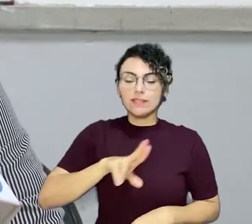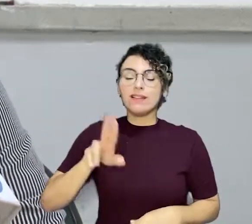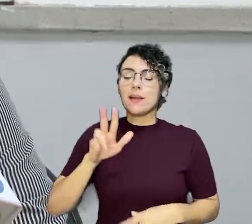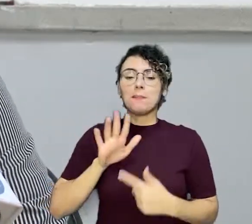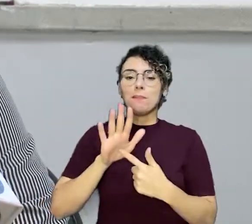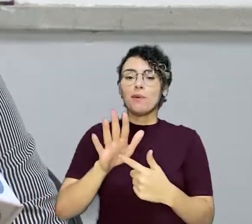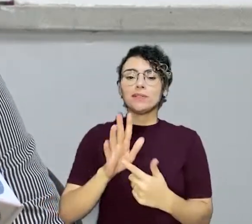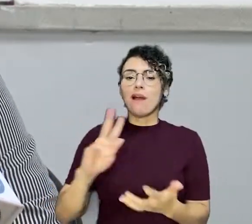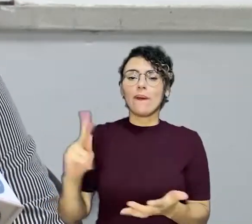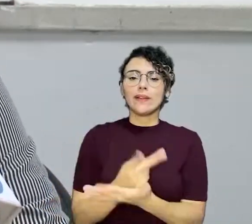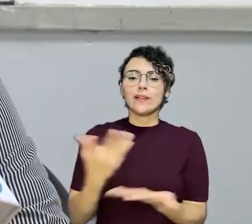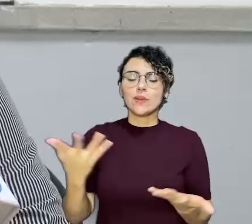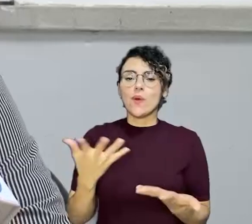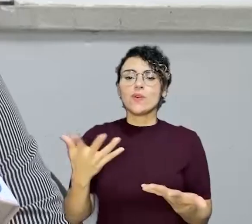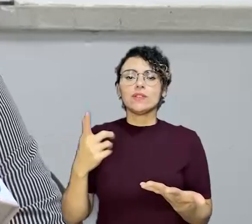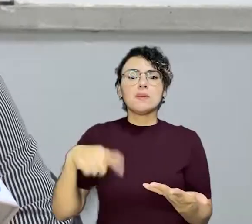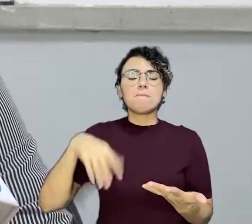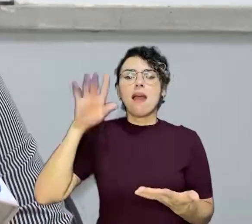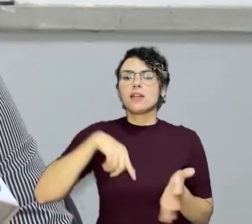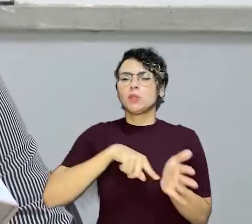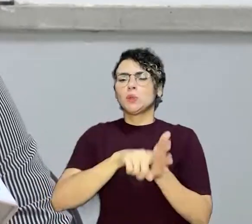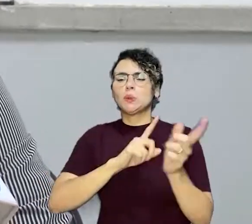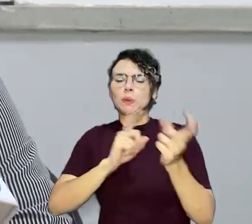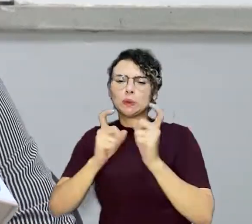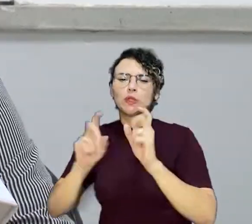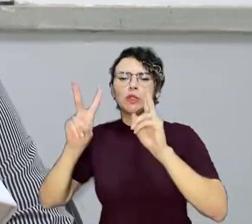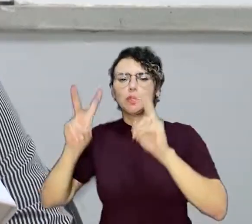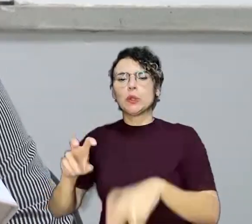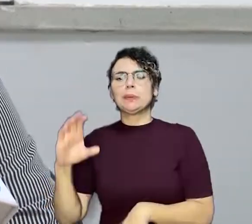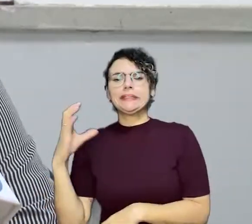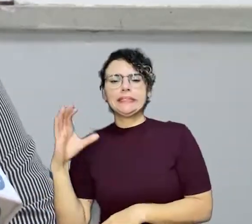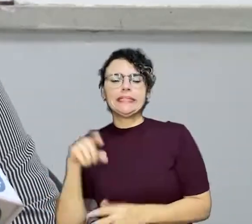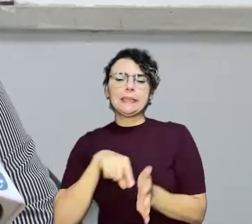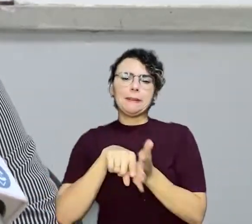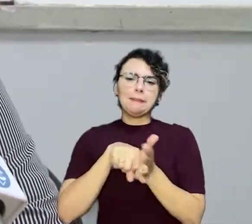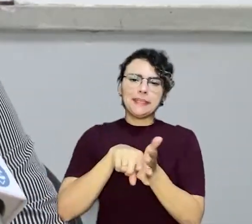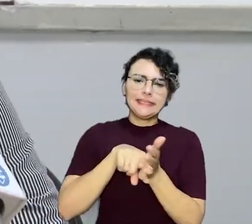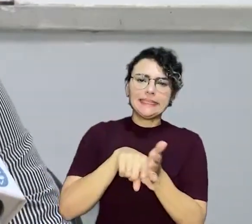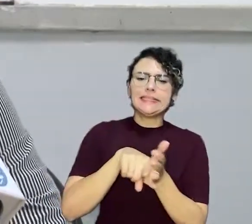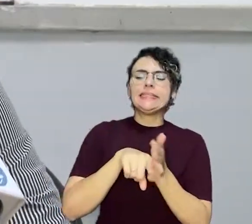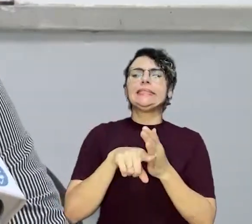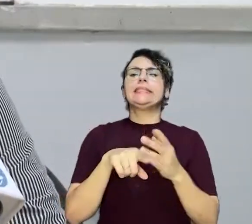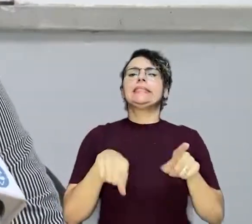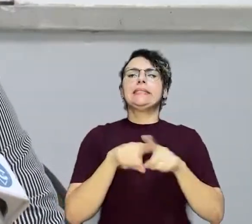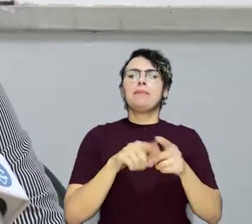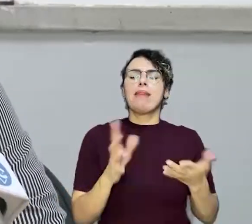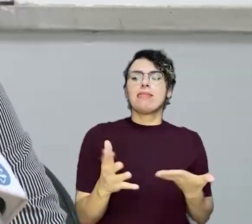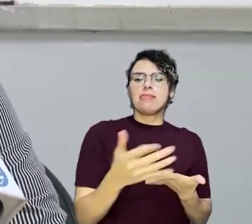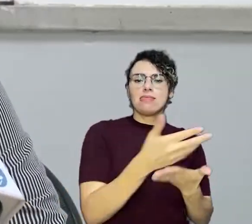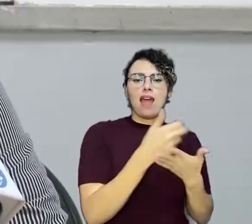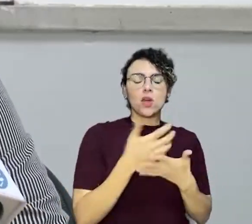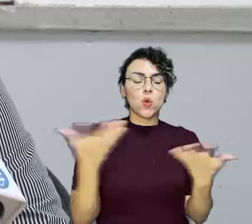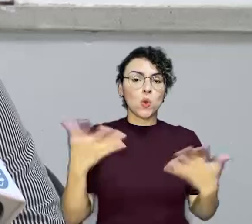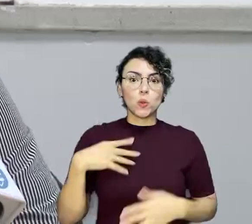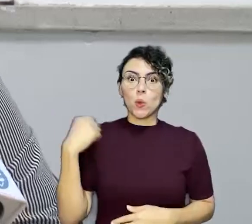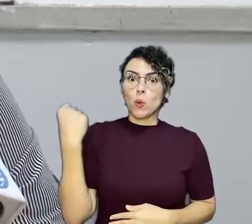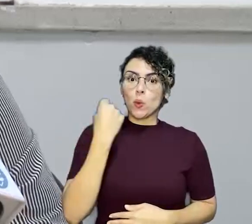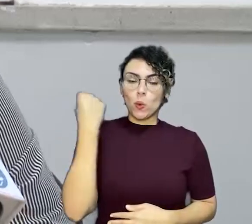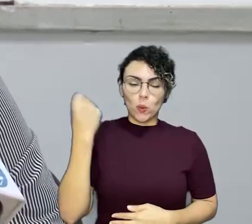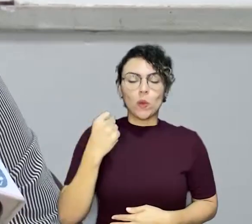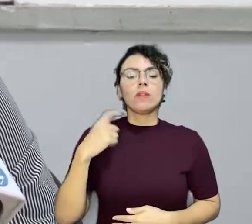reflexo da realidade que a gente está vivendo. Nunca se falou tanto em ciência, nunca se falou tanto em pesquisa, nunca se falou tanto em dados.